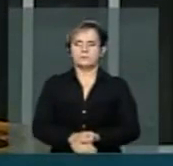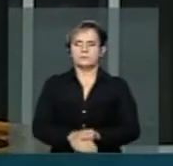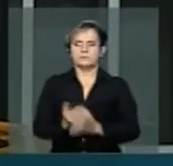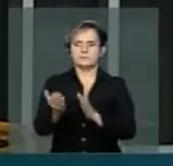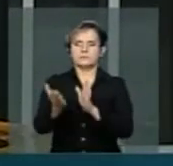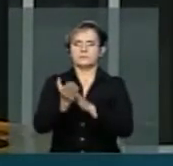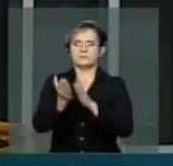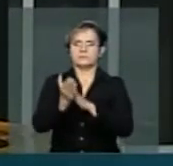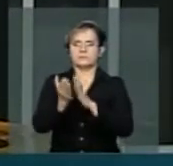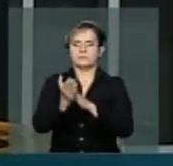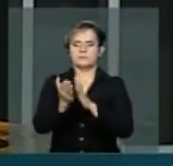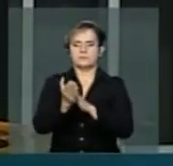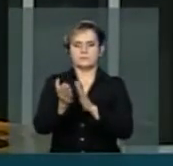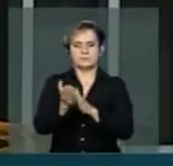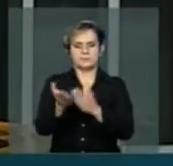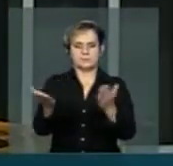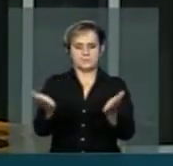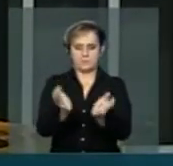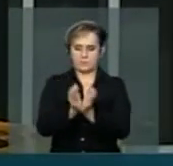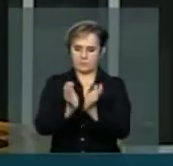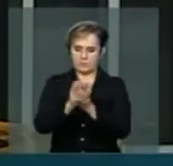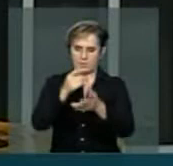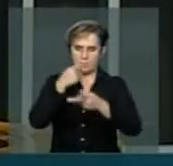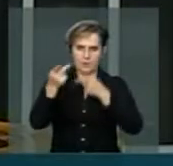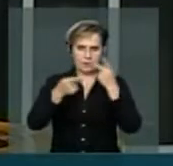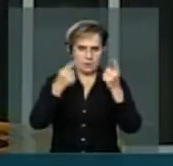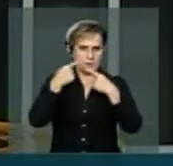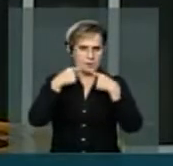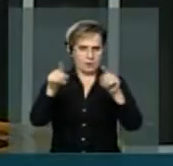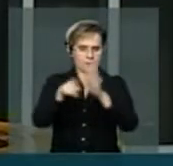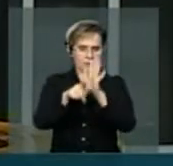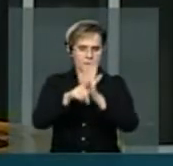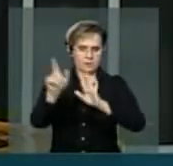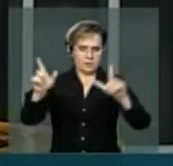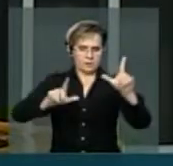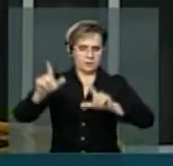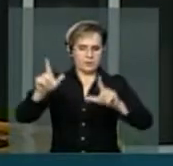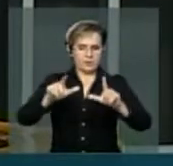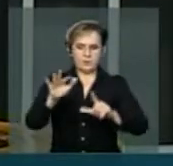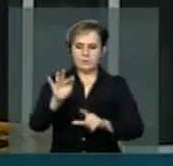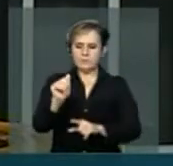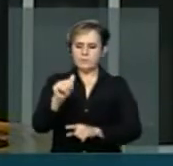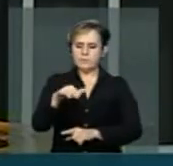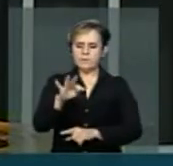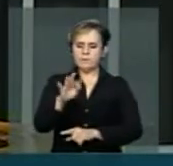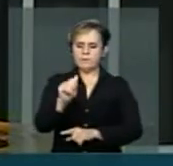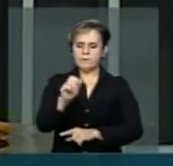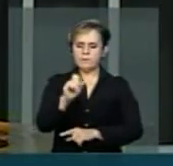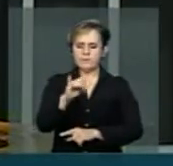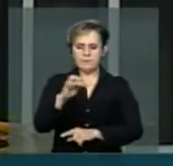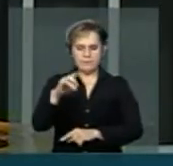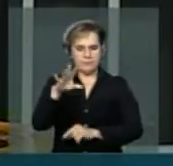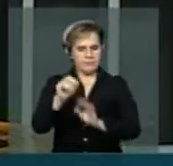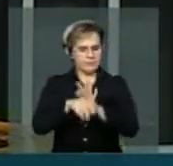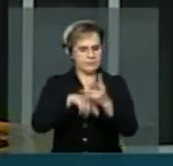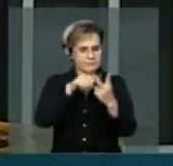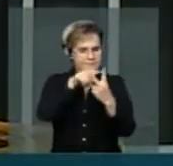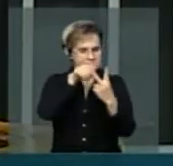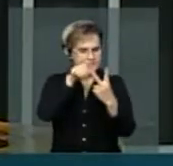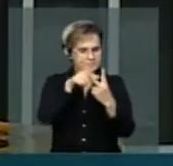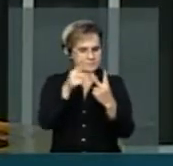parabenizar a reportagem que foi feita no Fantástico por essas duas